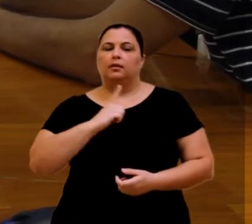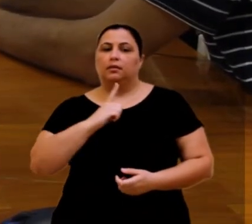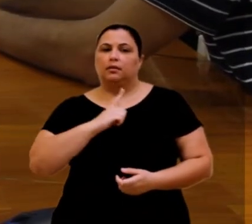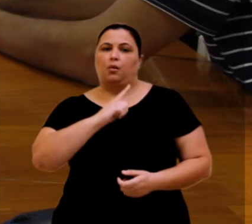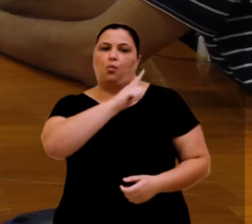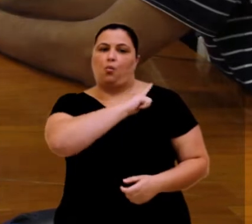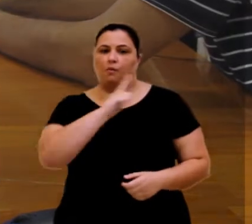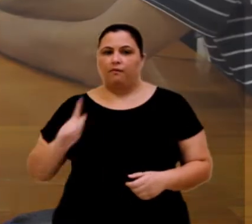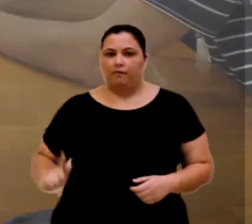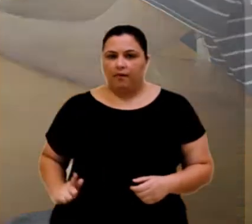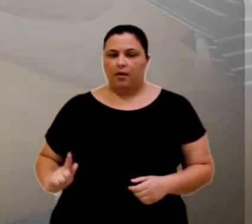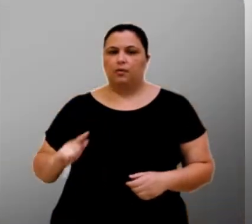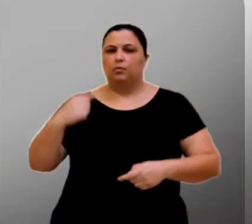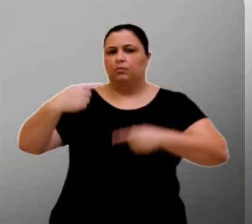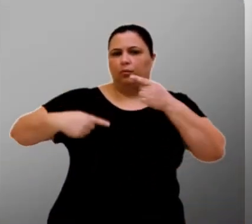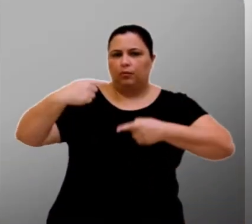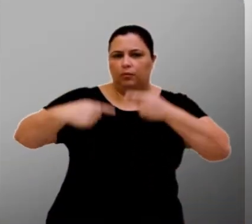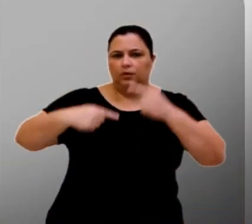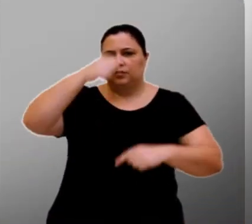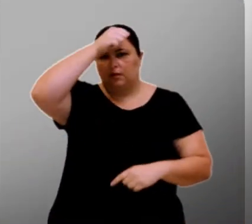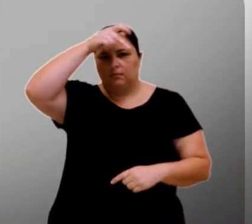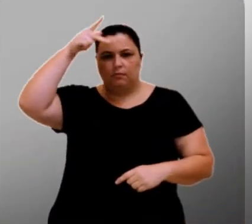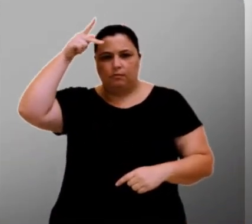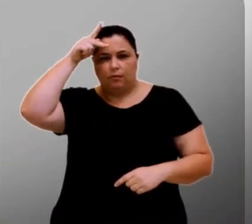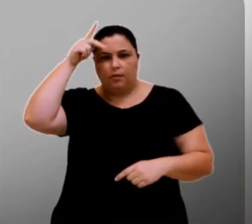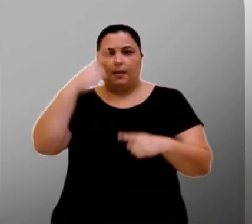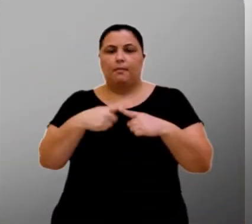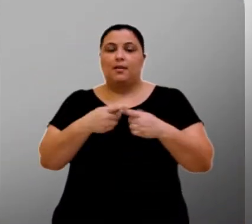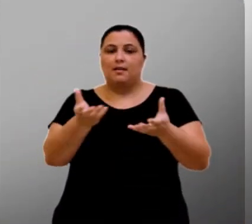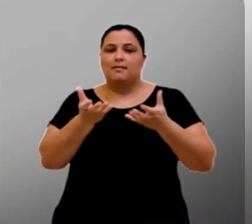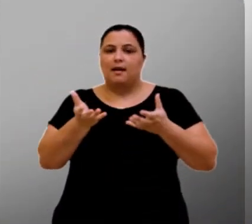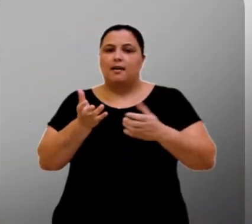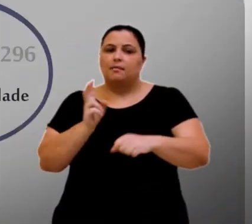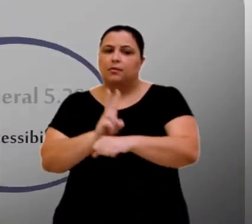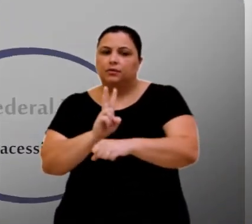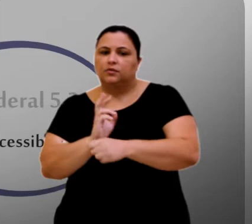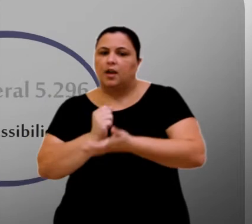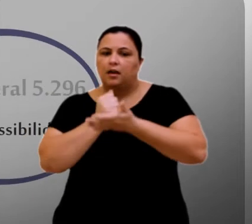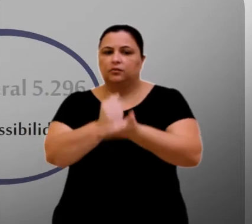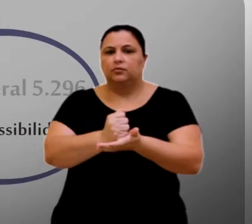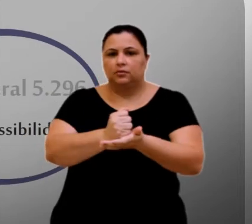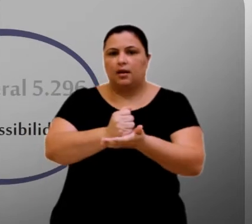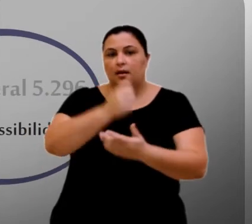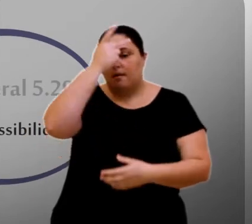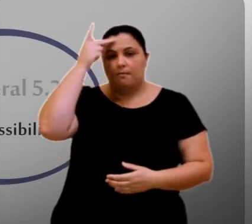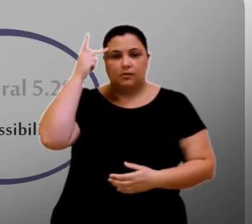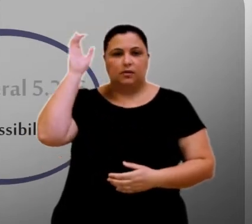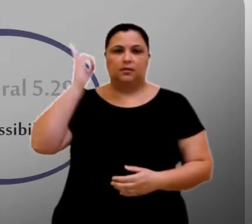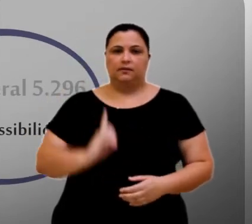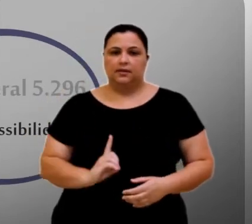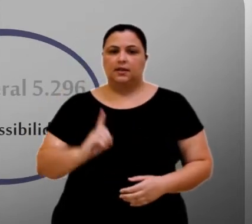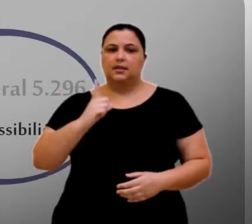Nesse sentido, os governos lançam políticas públicas para assegurar os direitos das pessoas com deficiência e